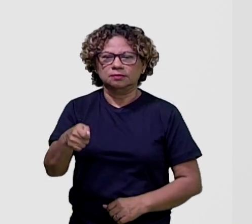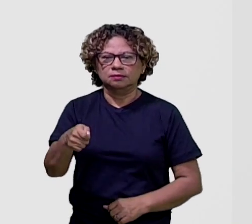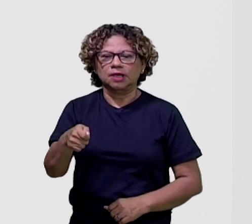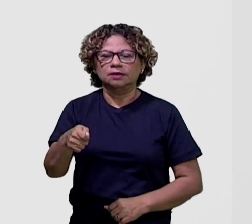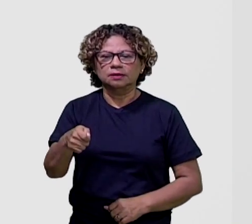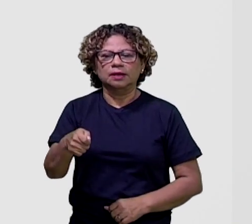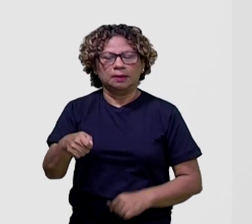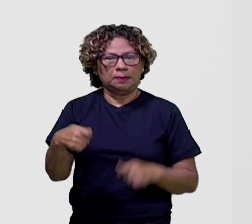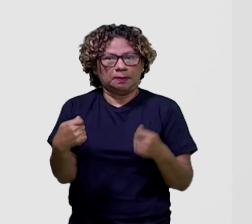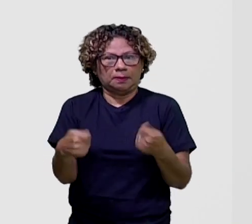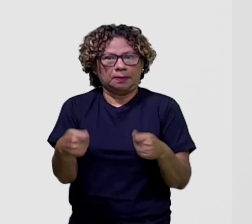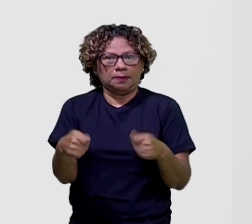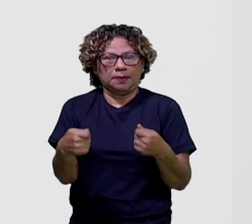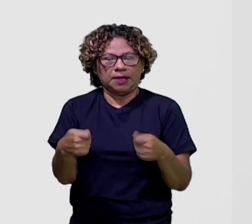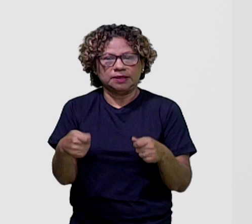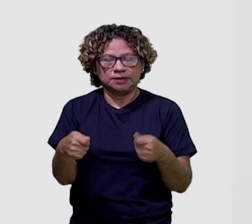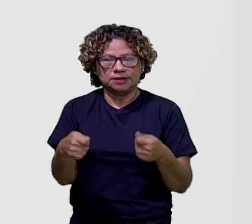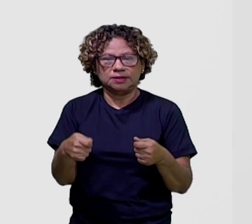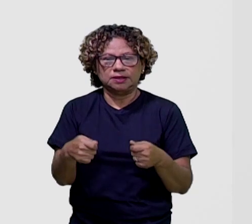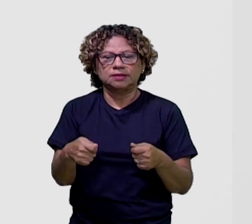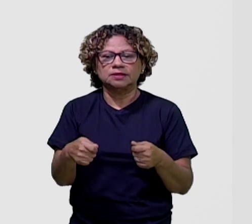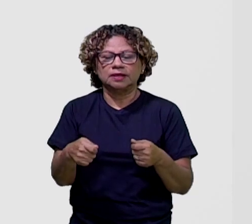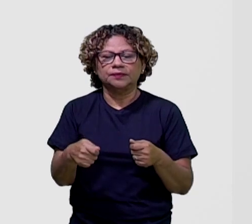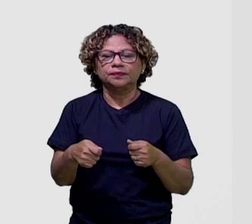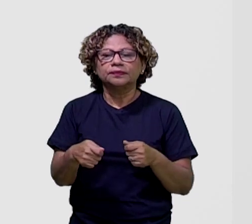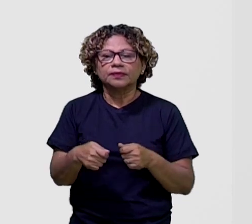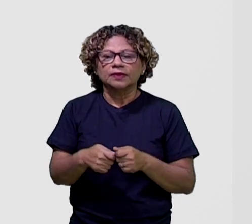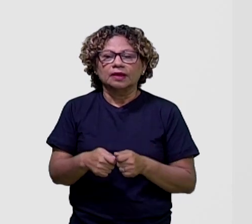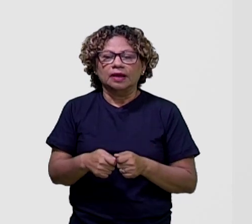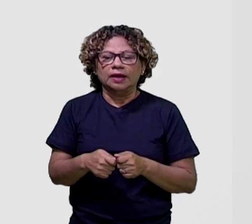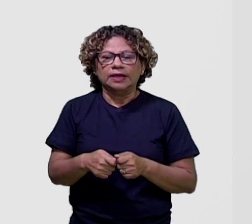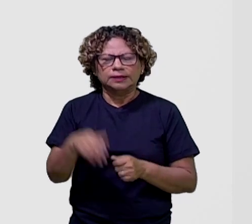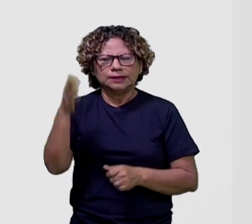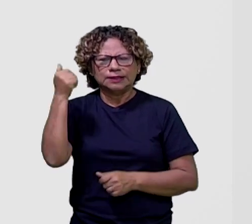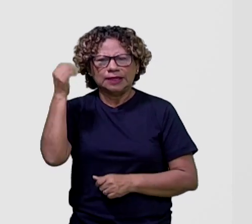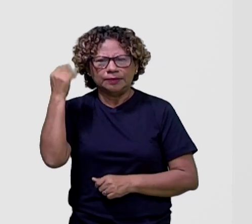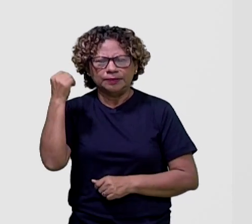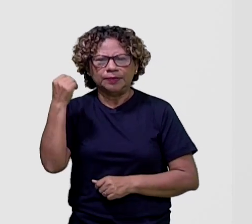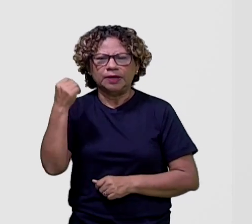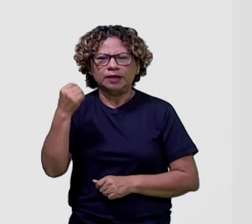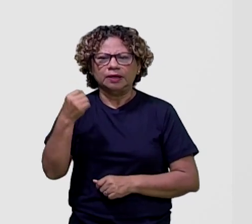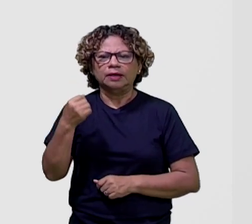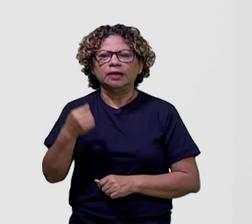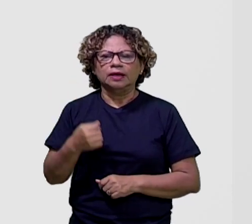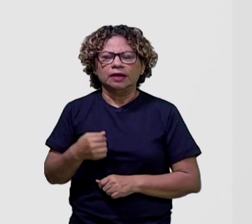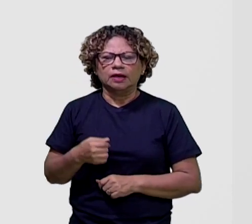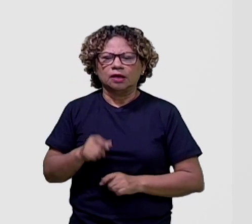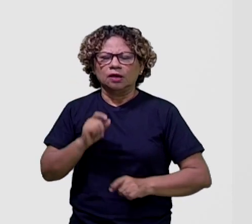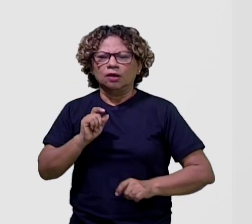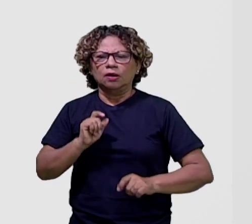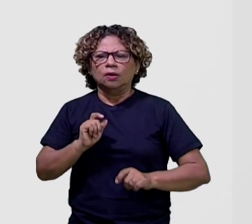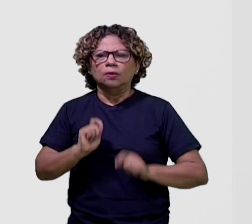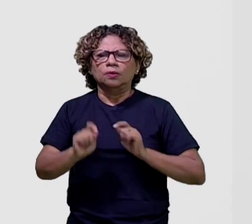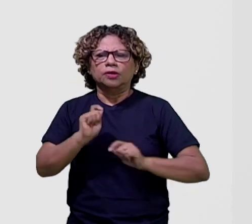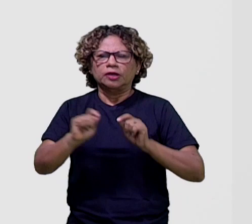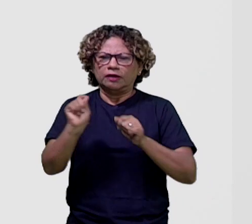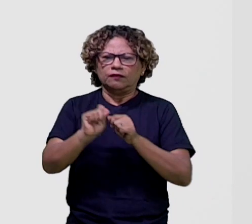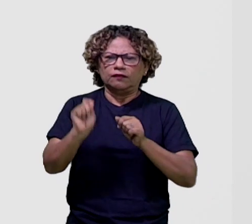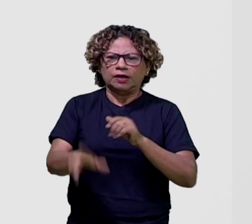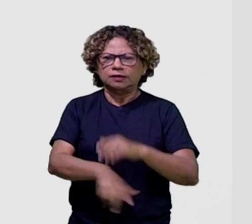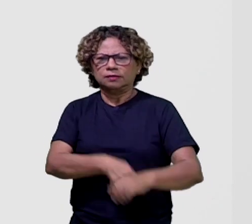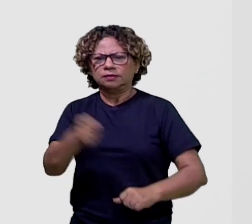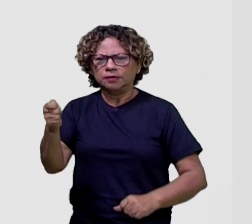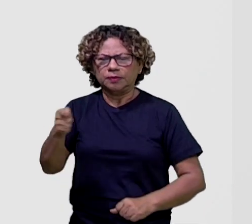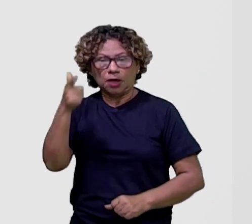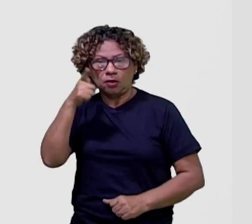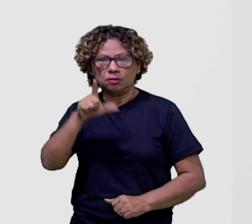precisa tomar difíceis decisões, Enfrentar seus demônios e aprender a dominar o poder que possui